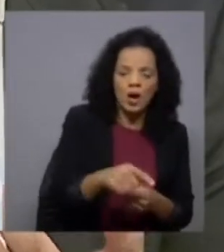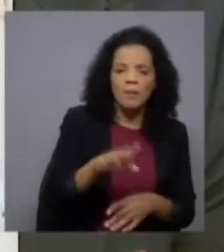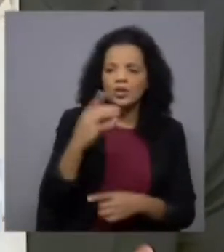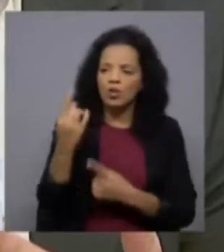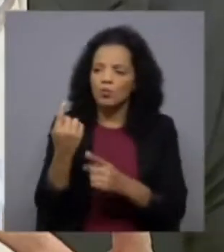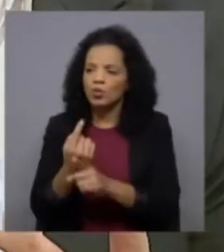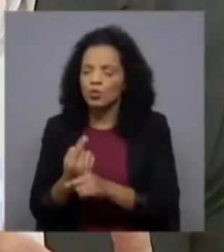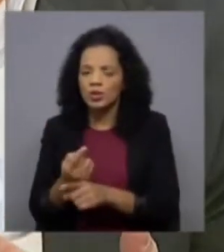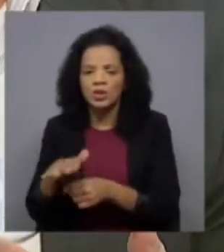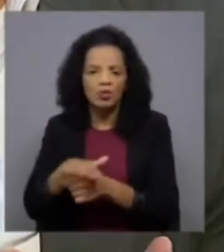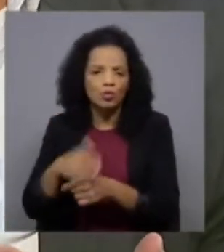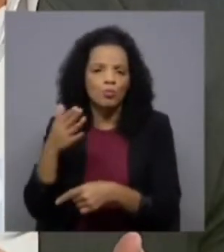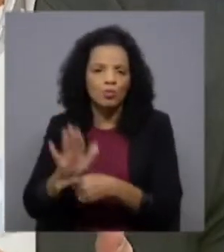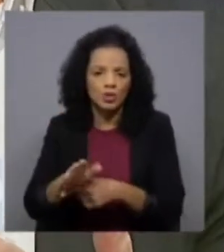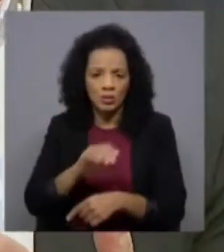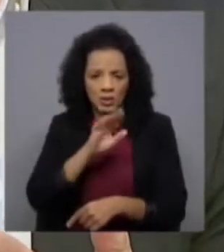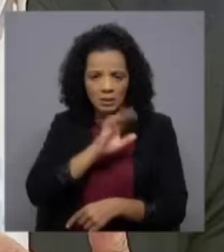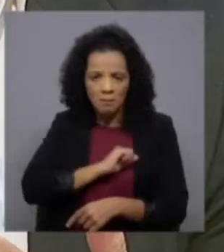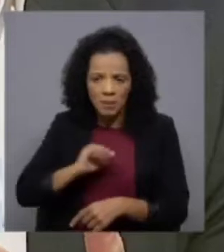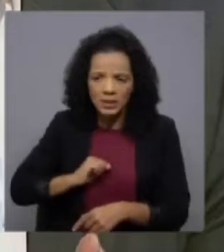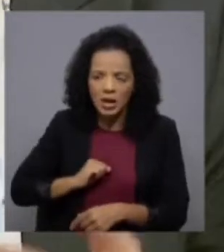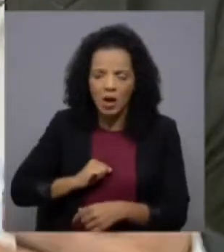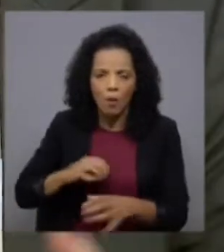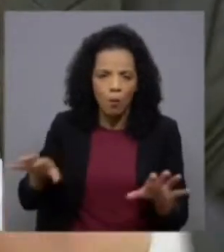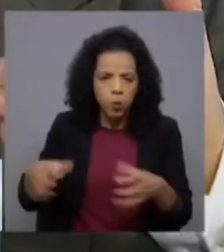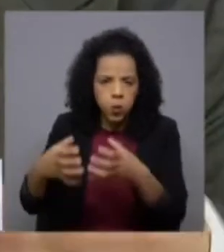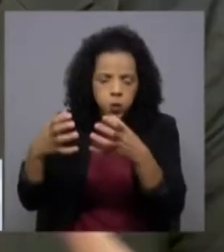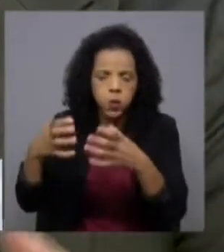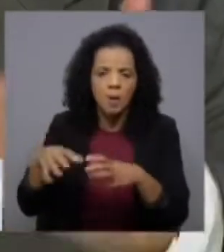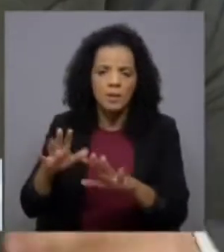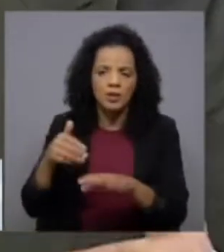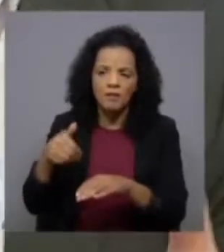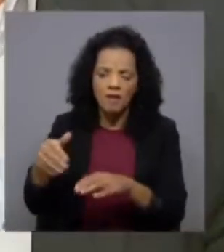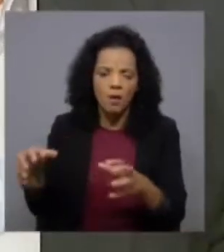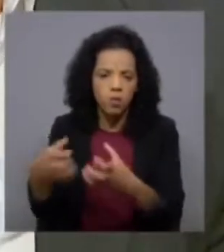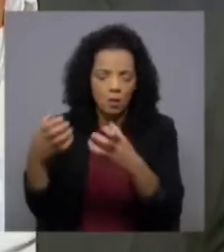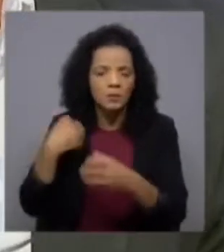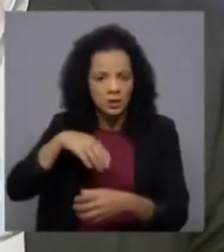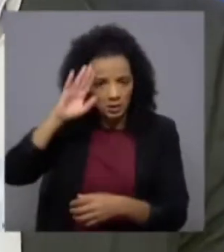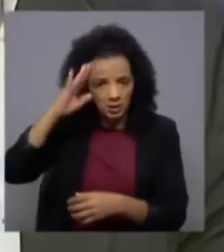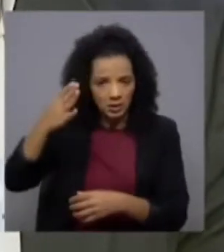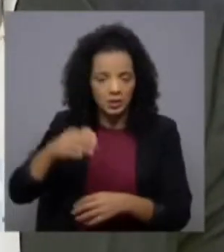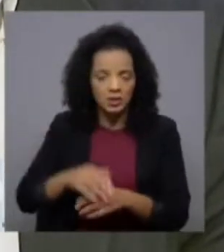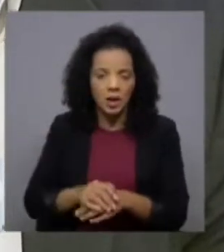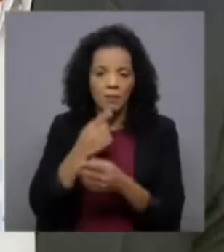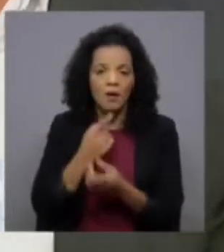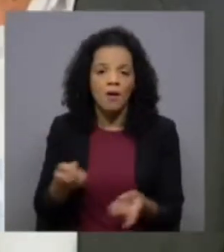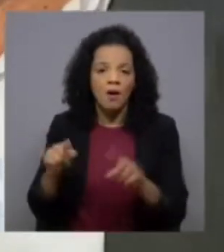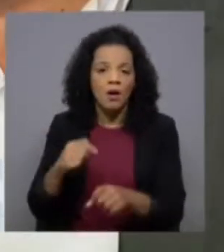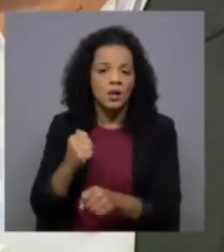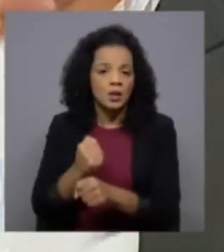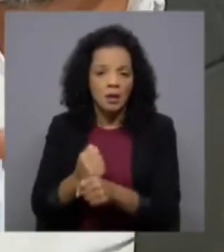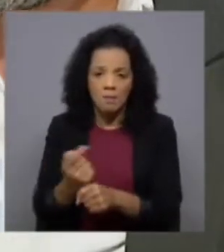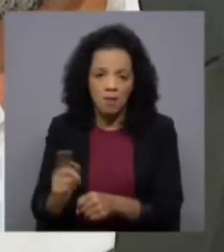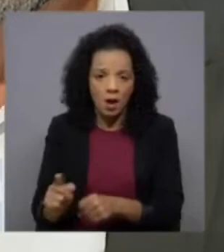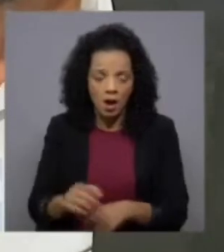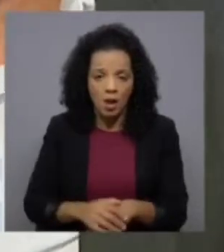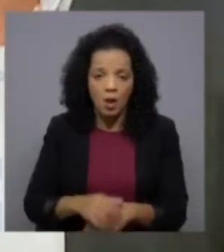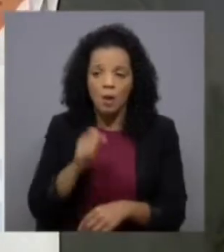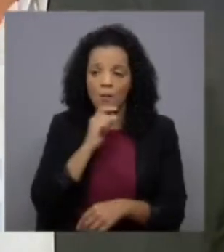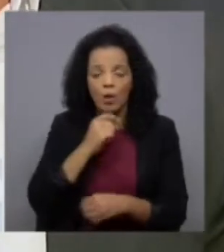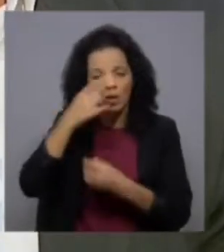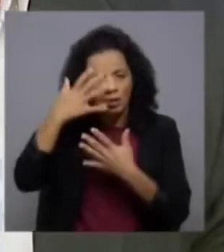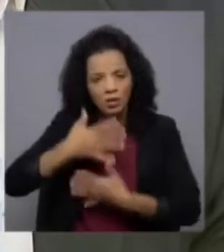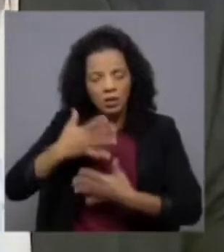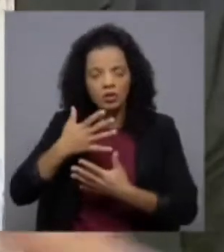patrão está há alguns dias de saber o resultado de um litígio mas sabe que não tem condições para voltar ao trabalho pode durante alguns